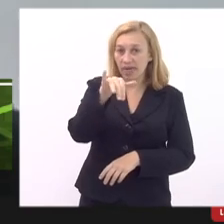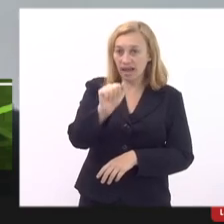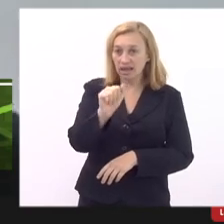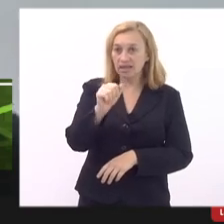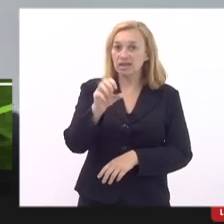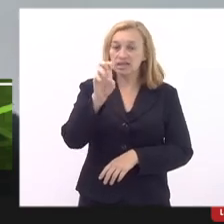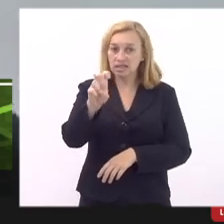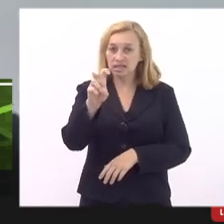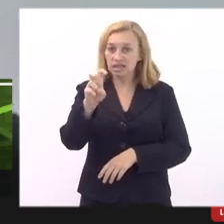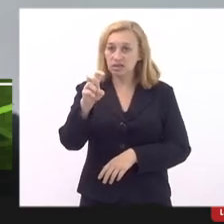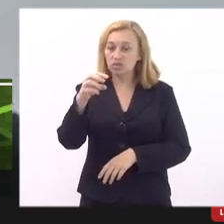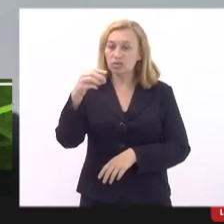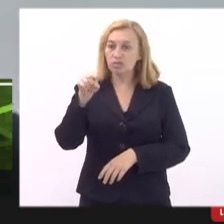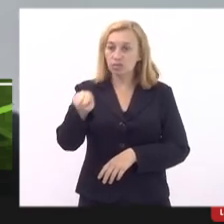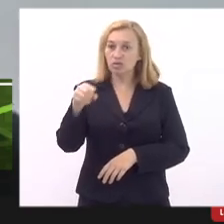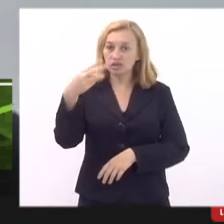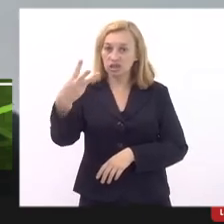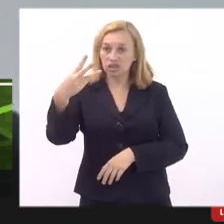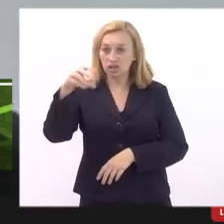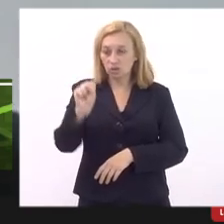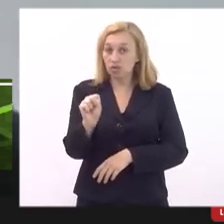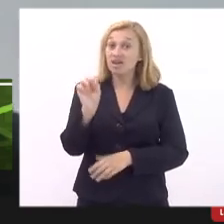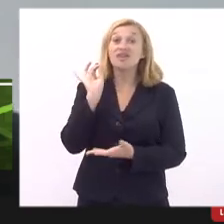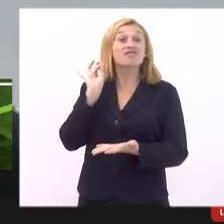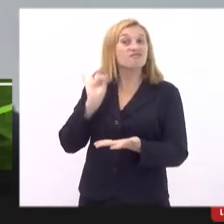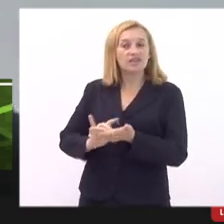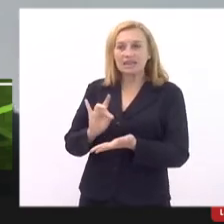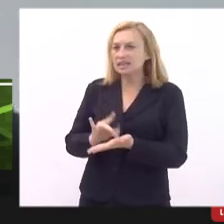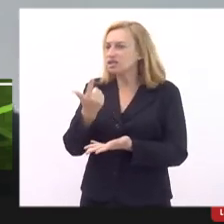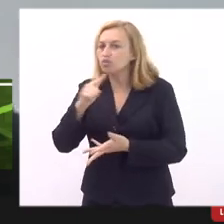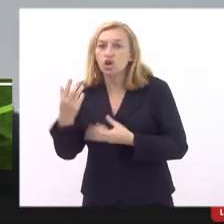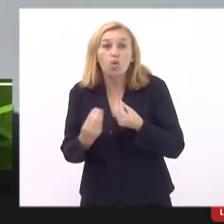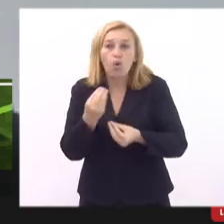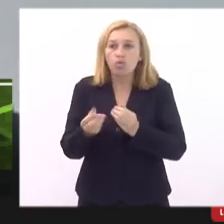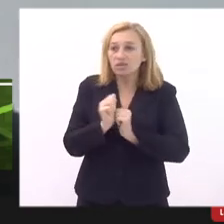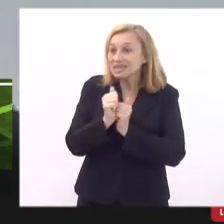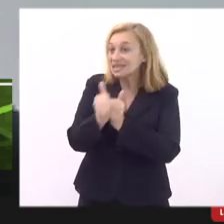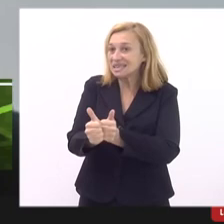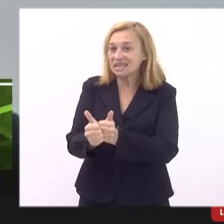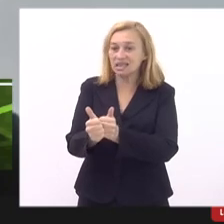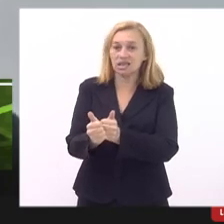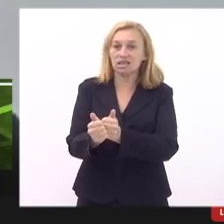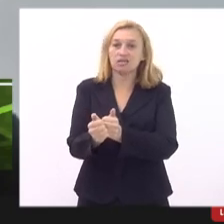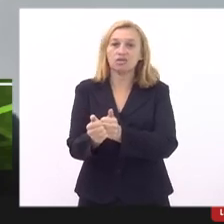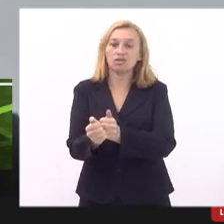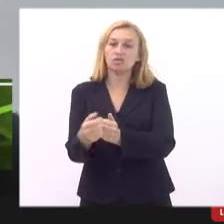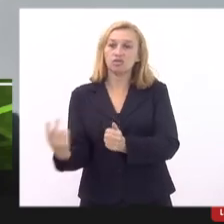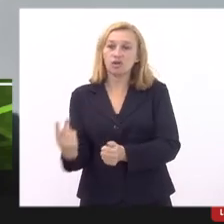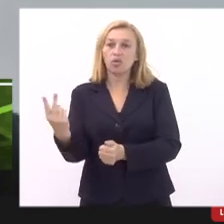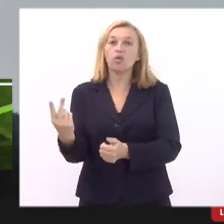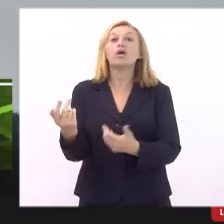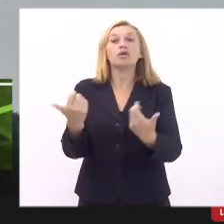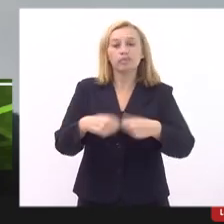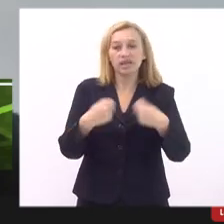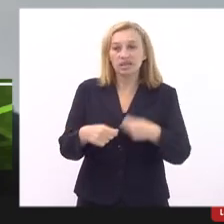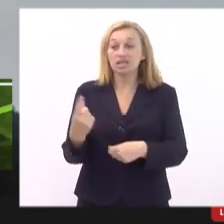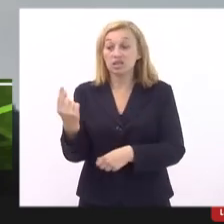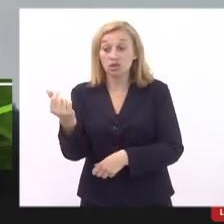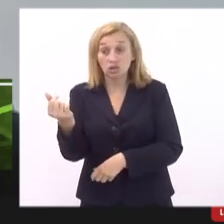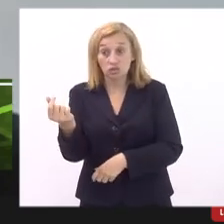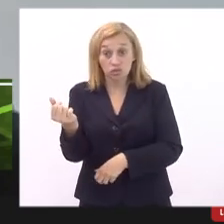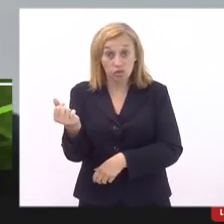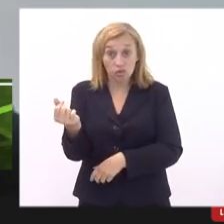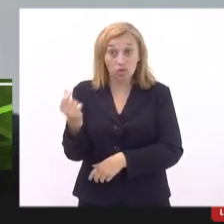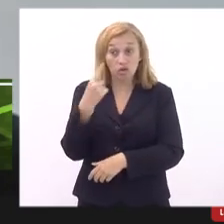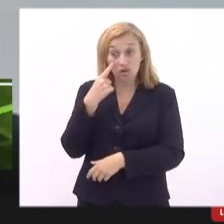Então, realmente, não tem a mínima condição de seguir essa tabela e a gente precisa que essa tabela seja revista